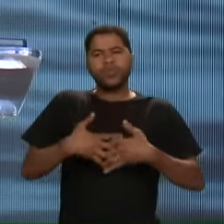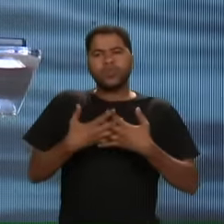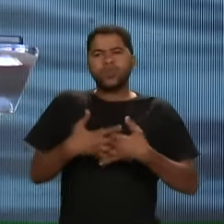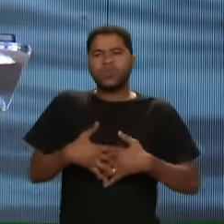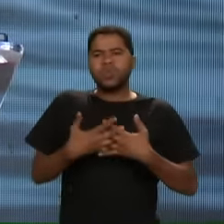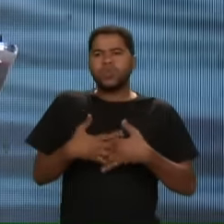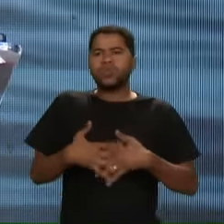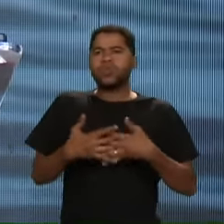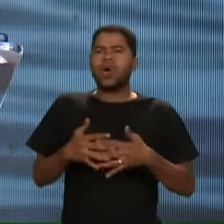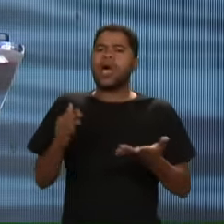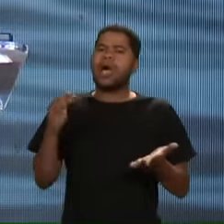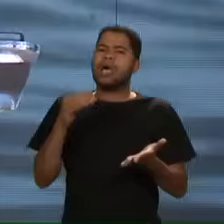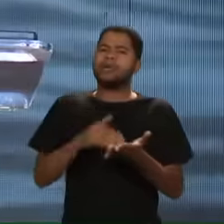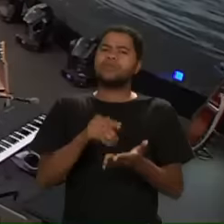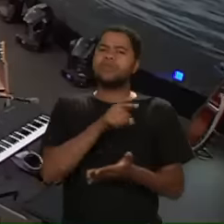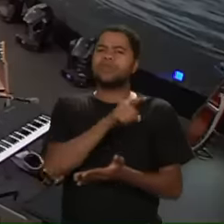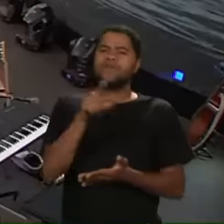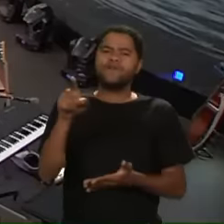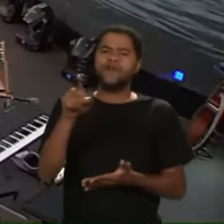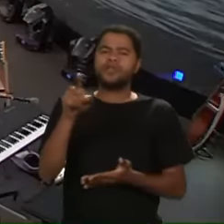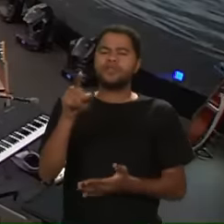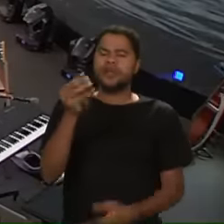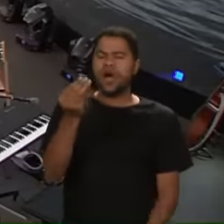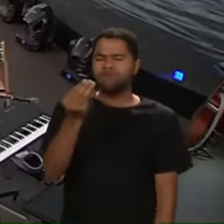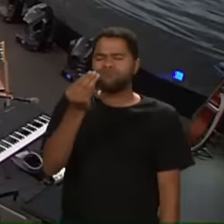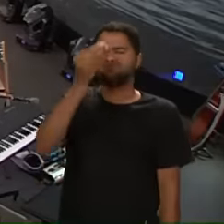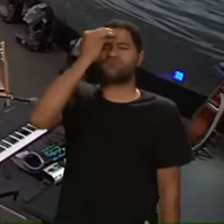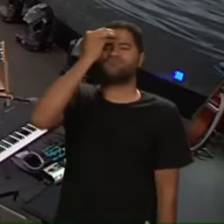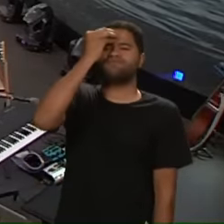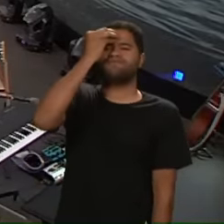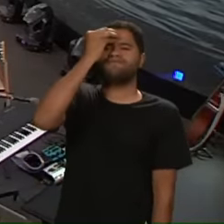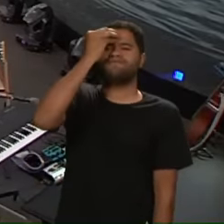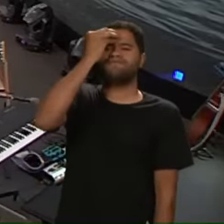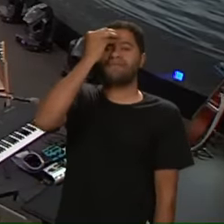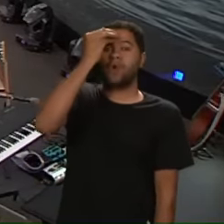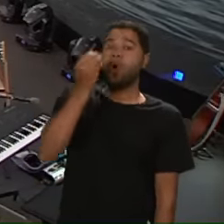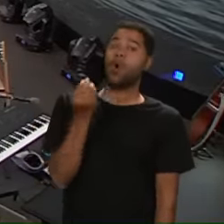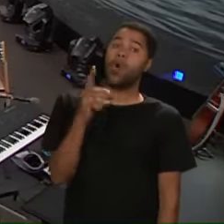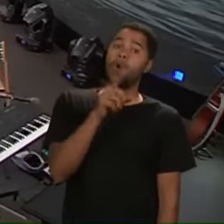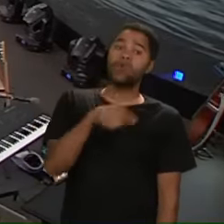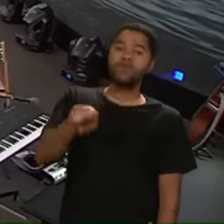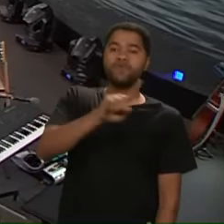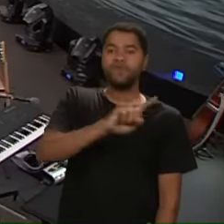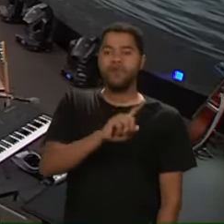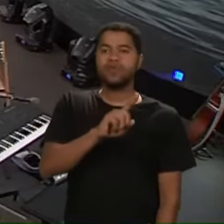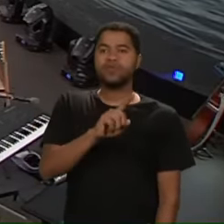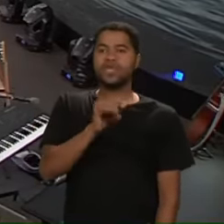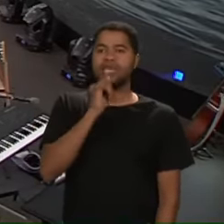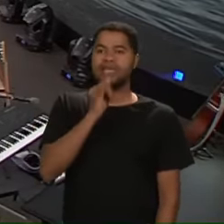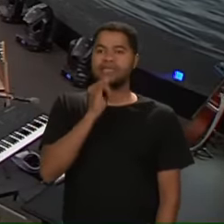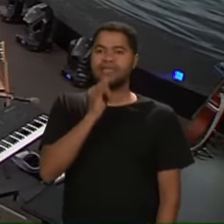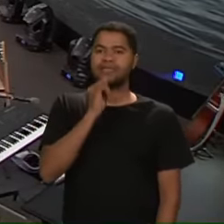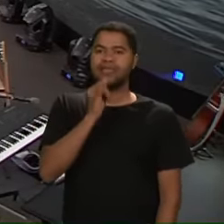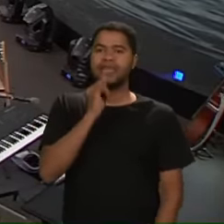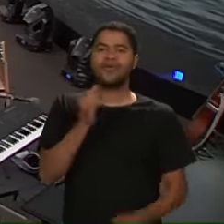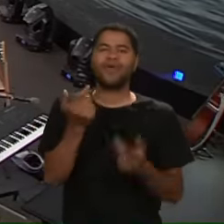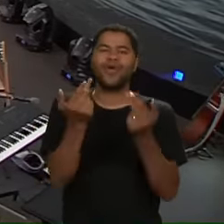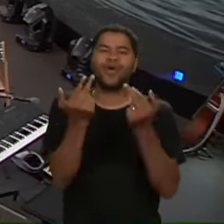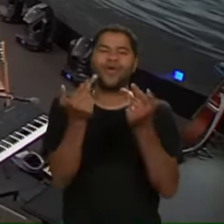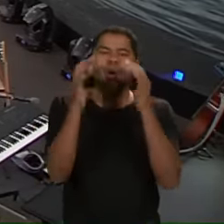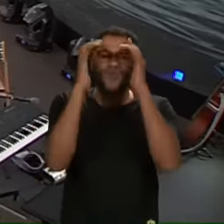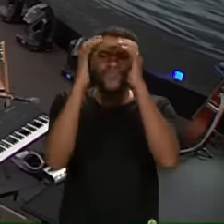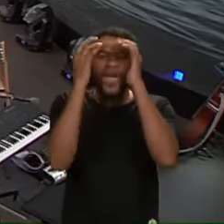Até você memorizá-los Ou você fazer uma tatuagem deles Na sua